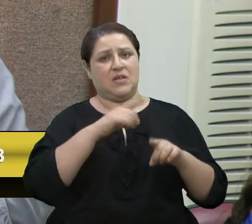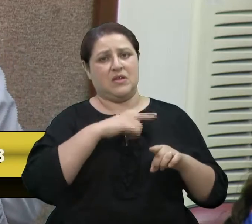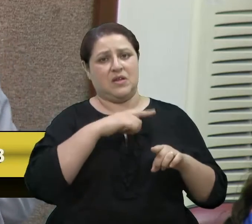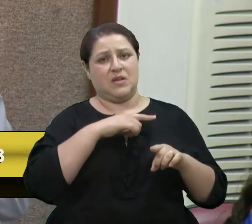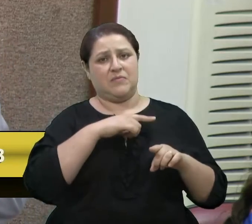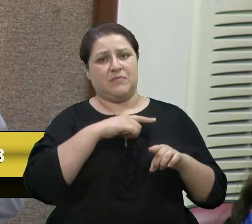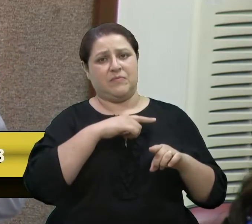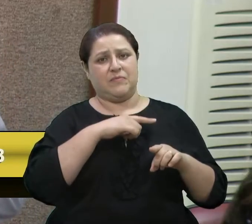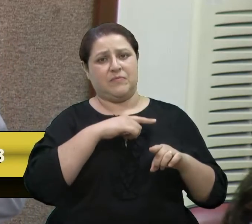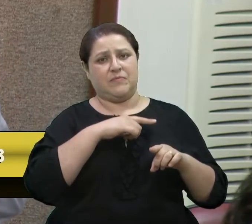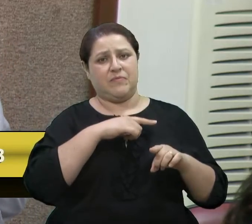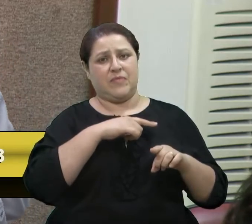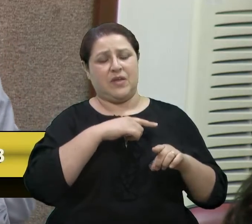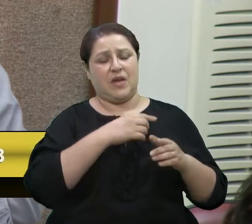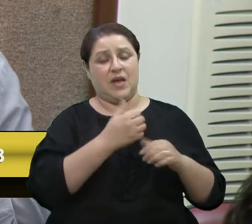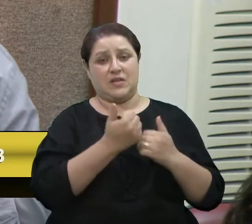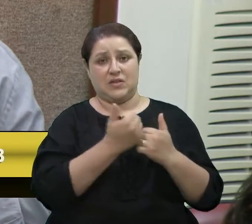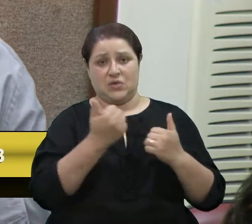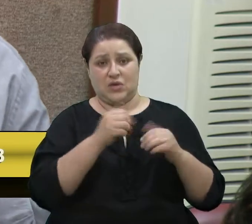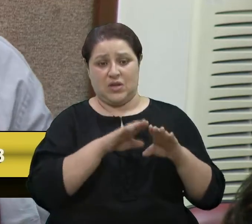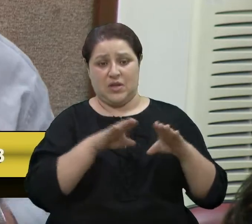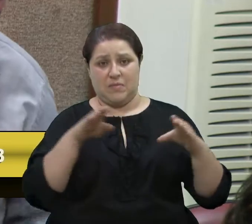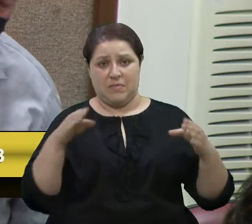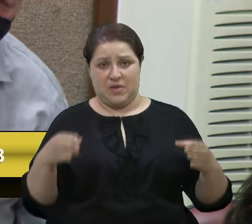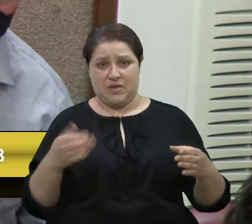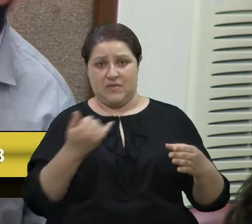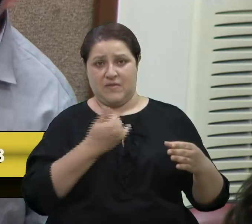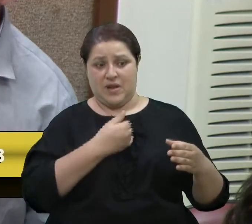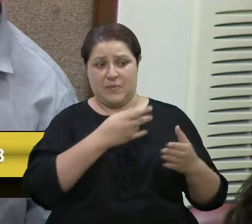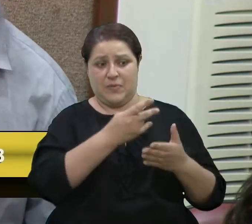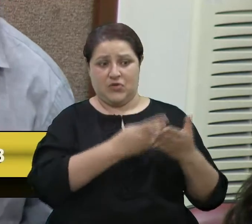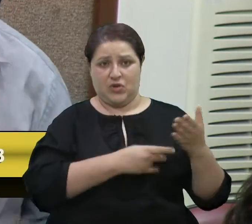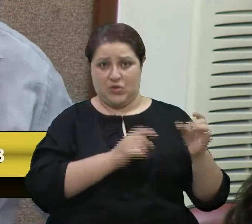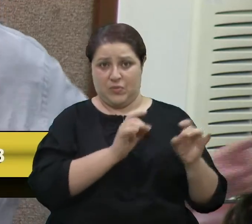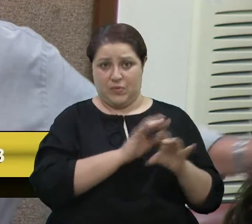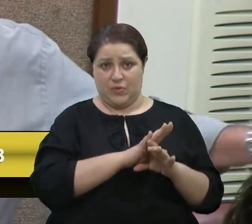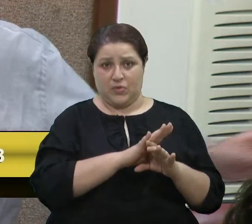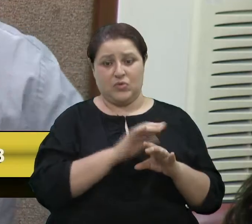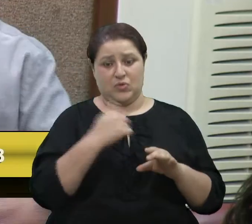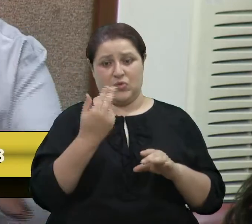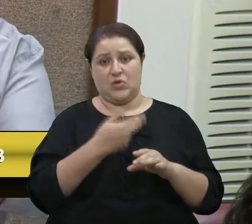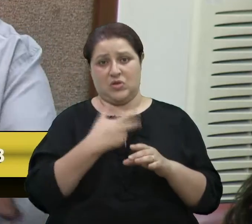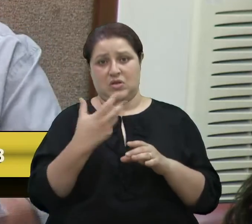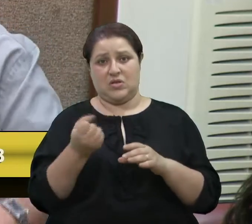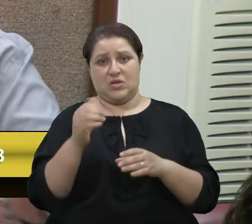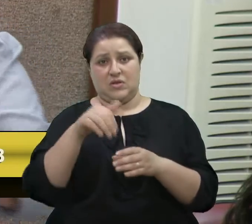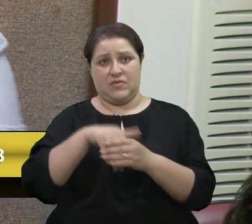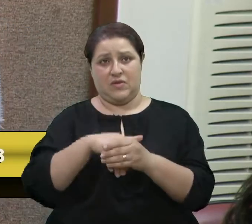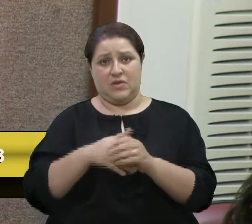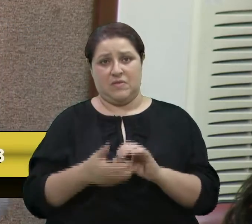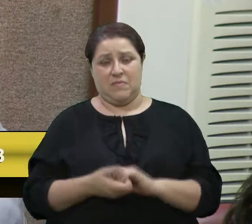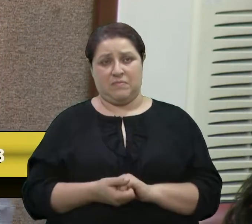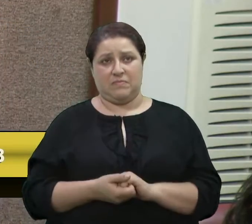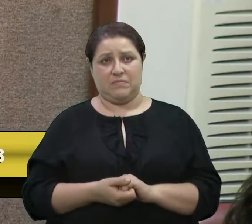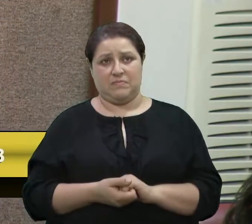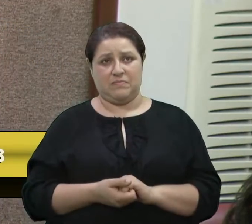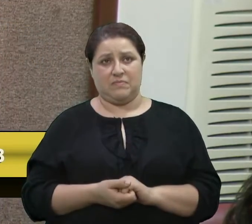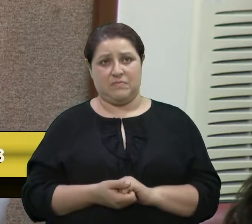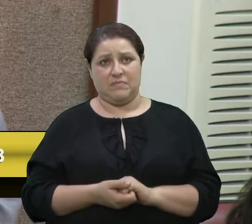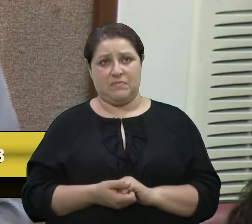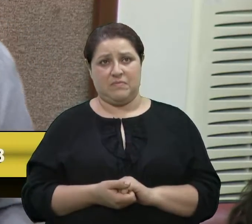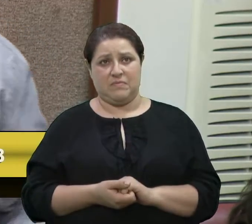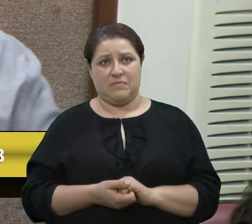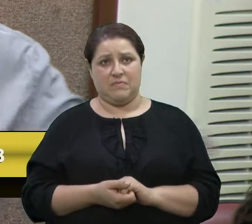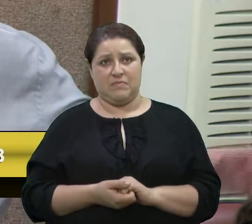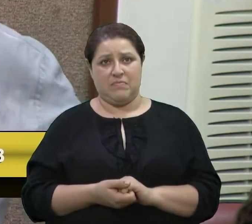nós vamos pôr em votação. Nós, quem lembra bem, evidente que colocou, até um caixão aqui, né, vereador Felipe?